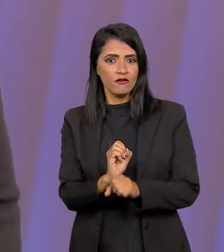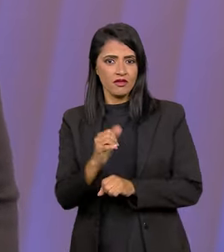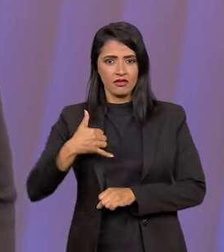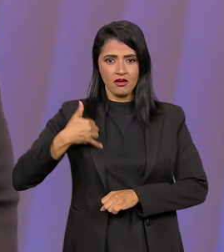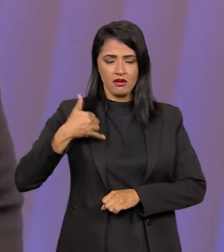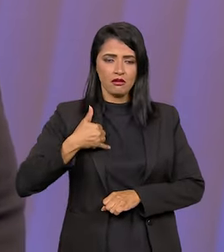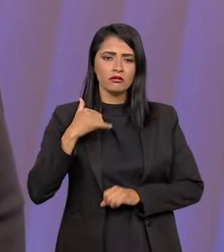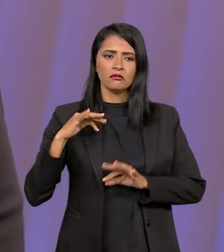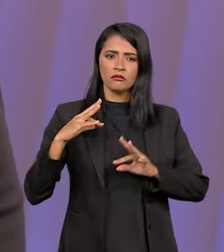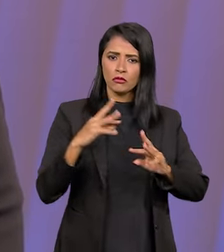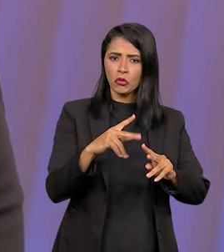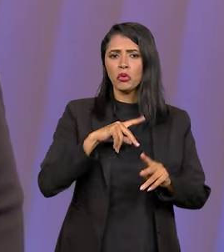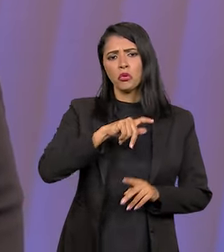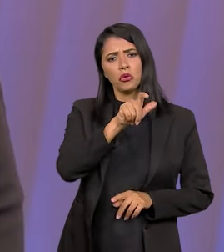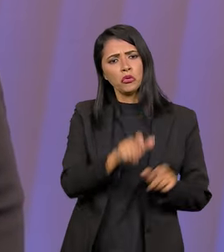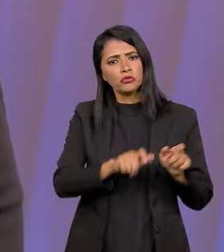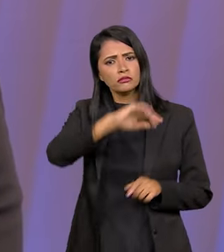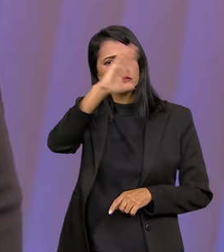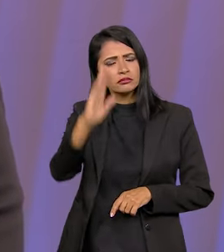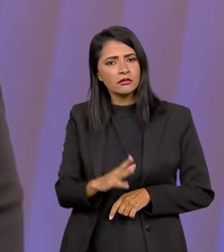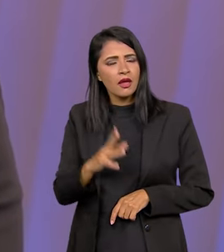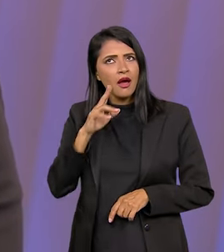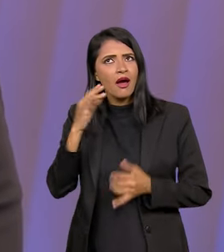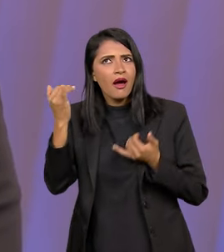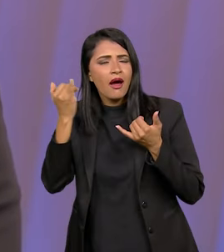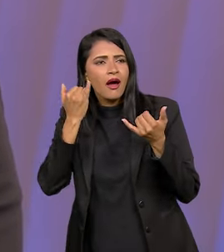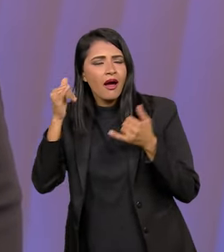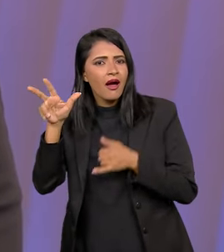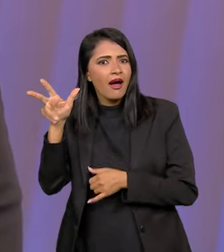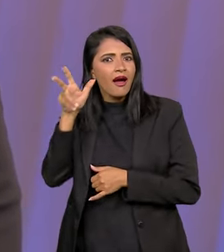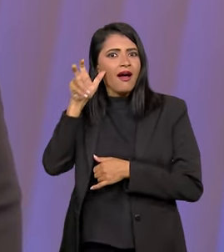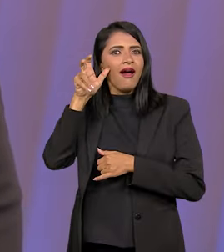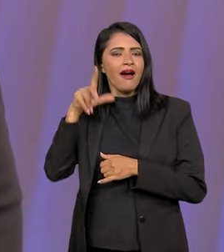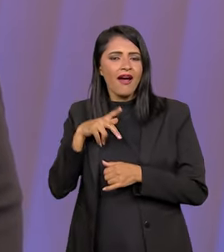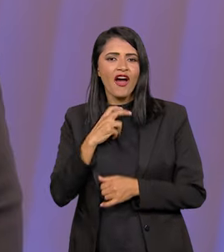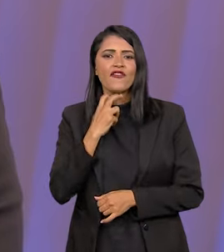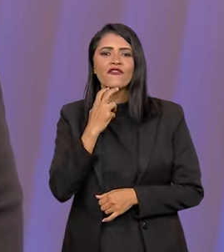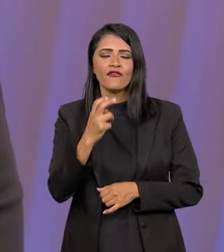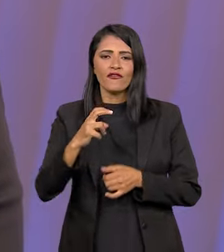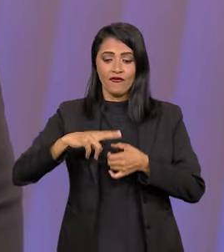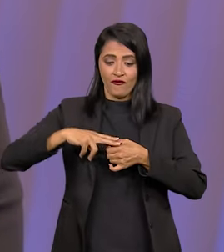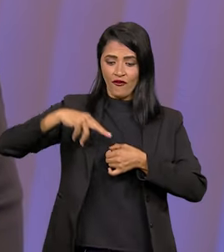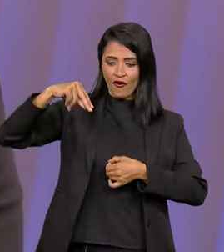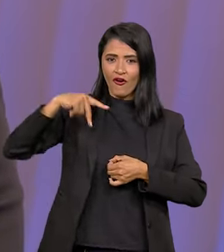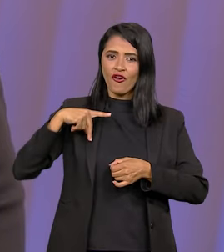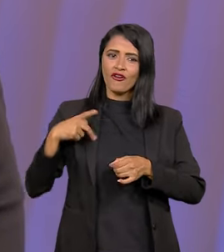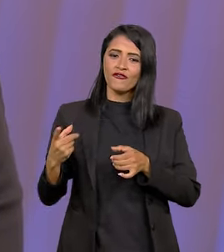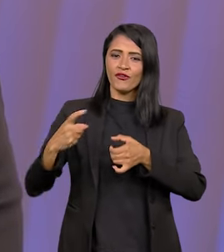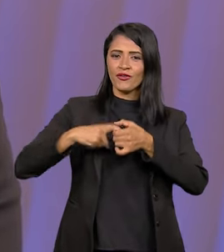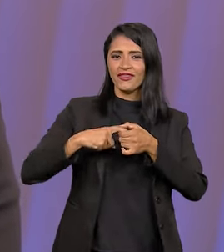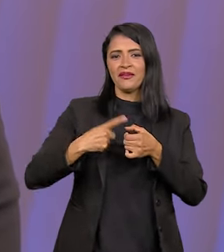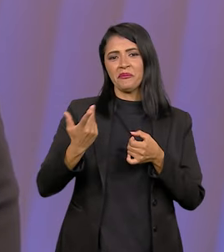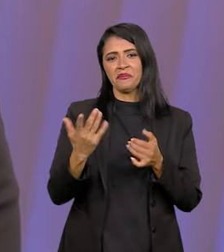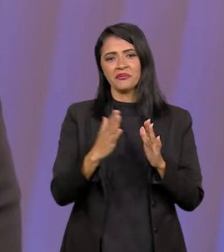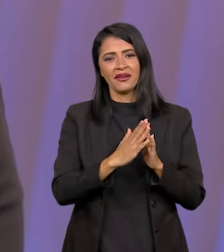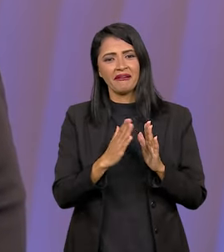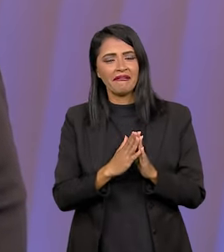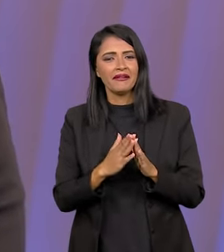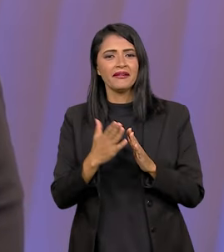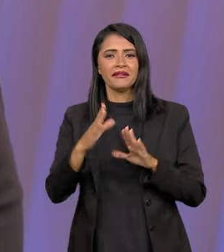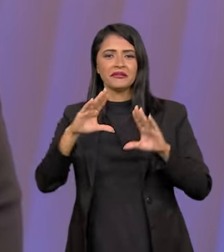tem, todos os brasileiros têm memória afetiva de ouvir a voz do Brasil. Voltando para casa à noite,